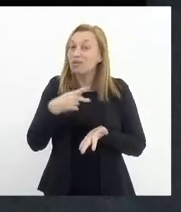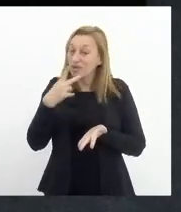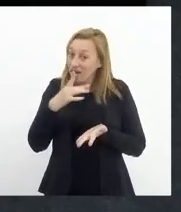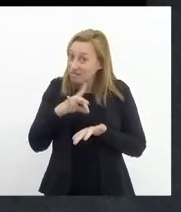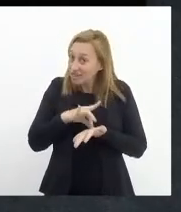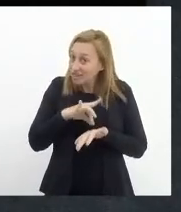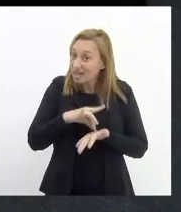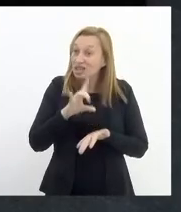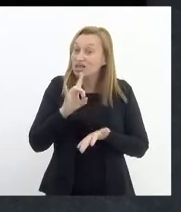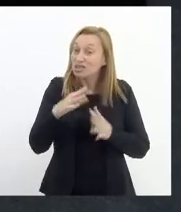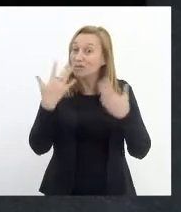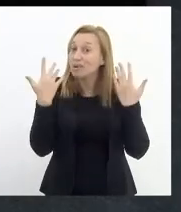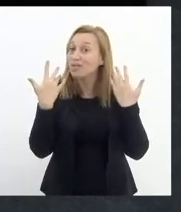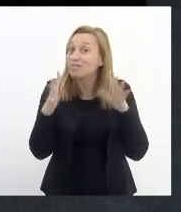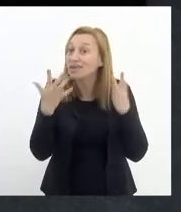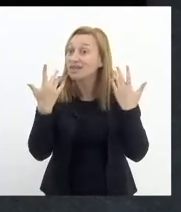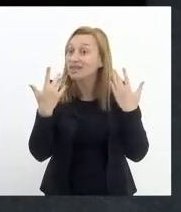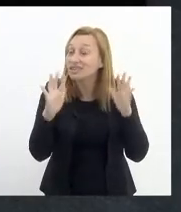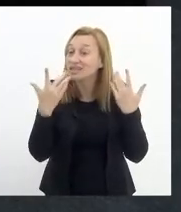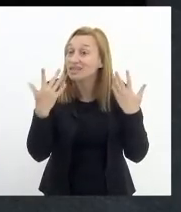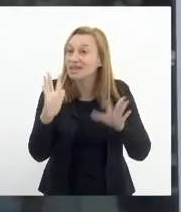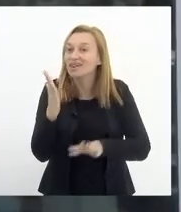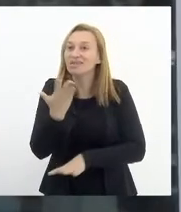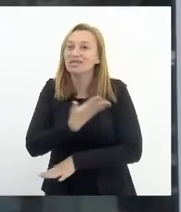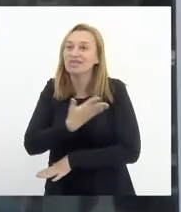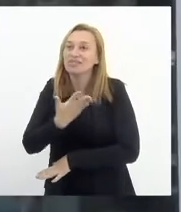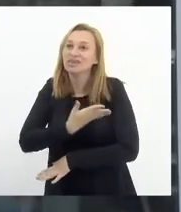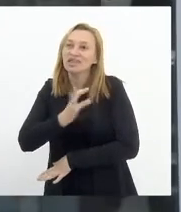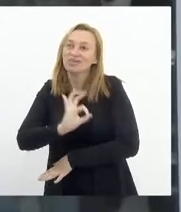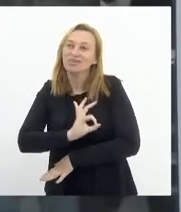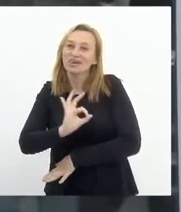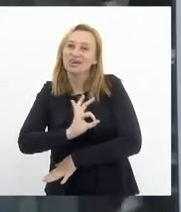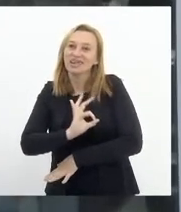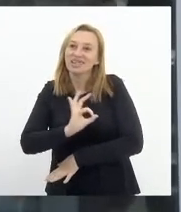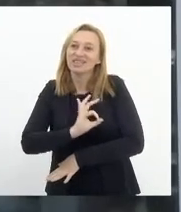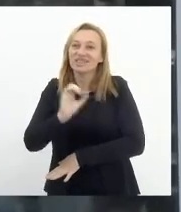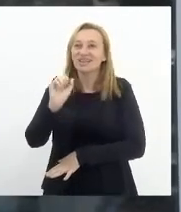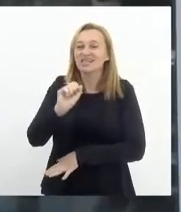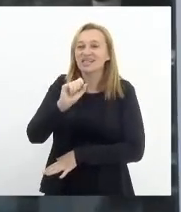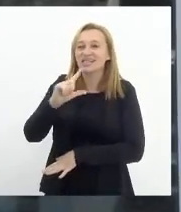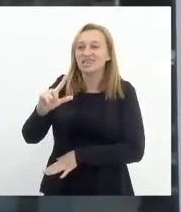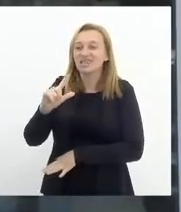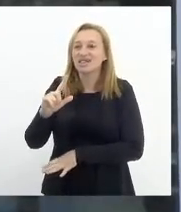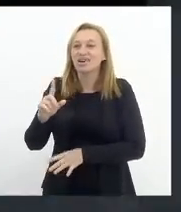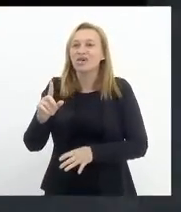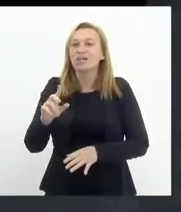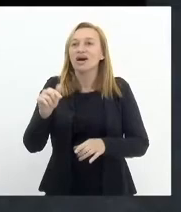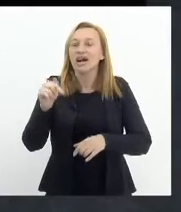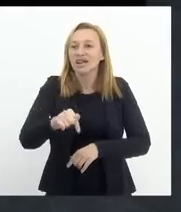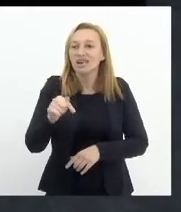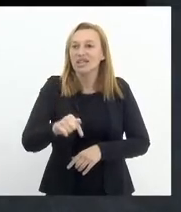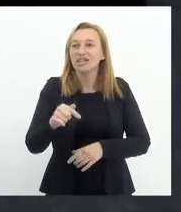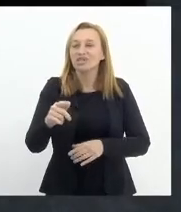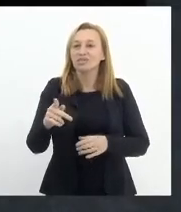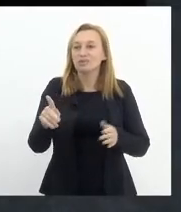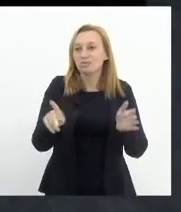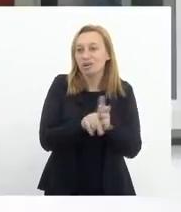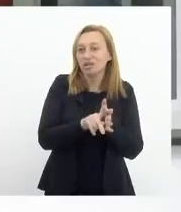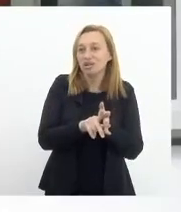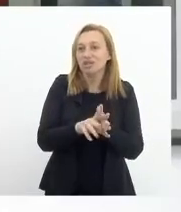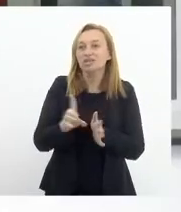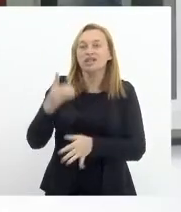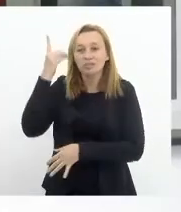para vir aqui e saudar os meus companheiros da Polícia Civil, que estão aqui hoje num projeto de autoria do